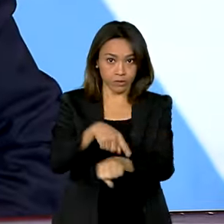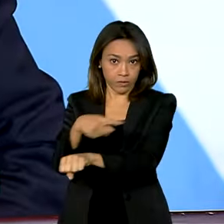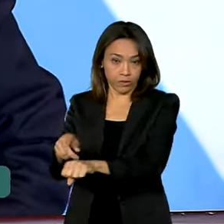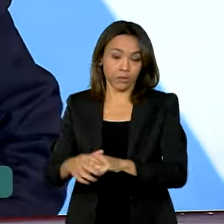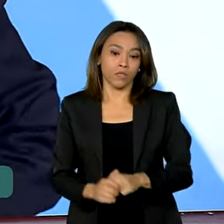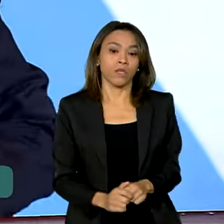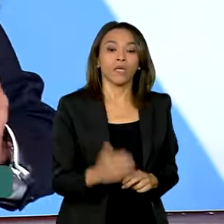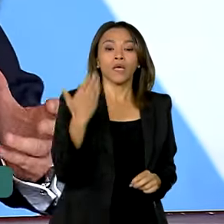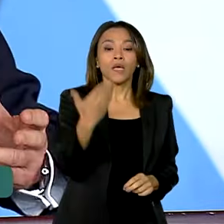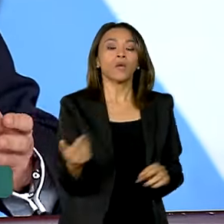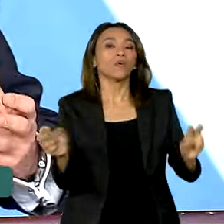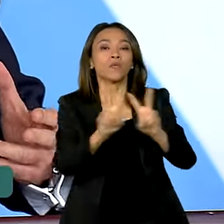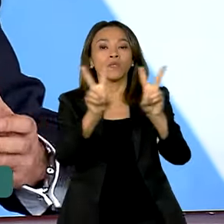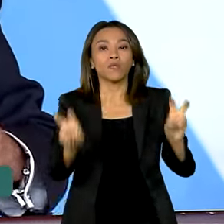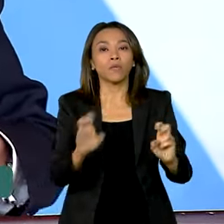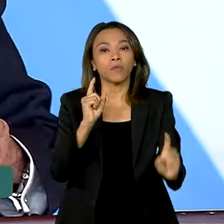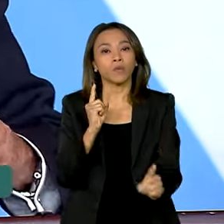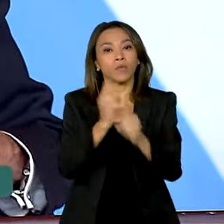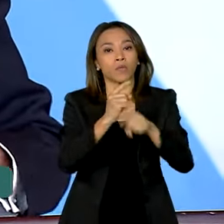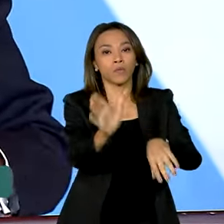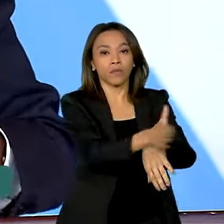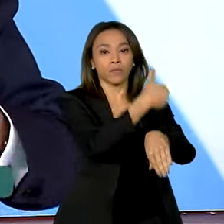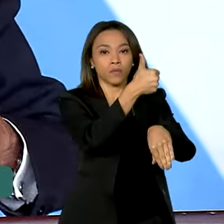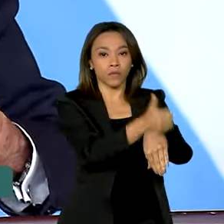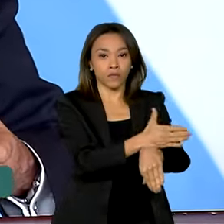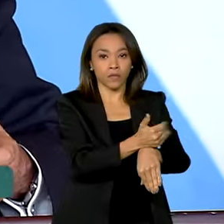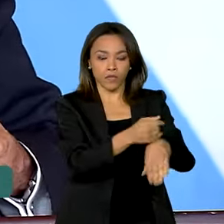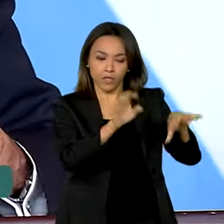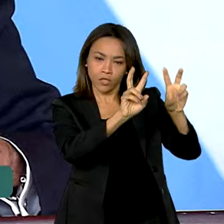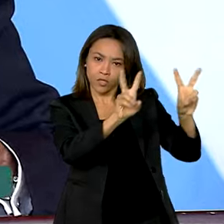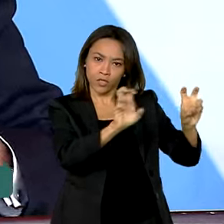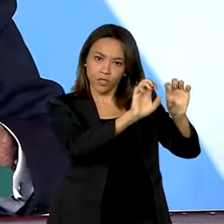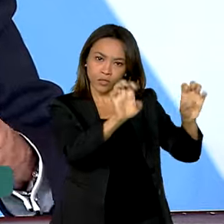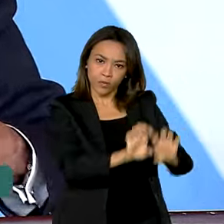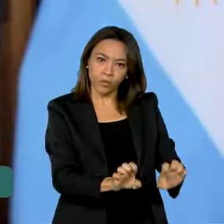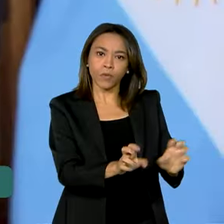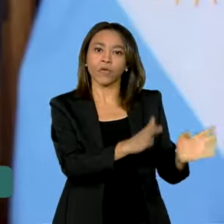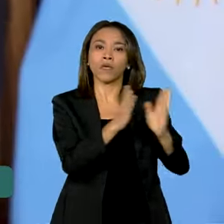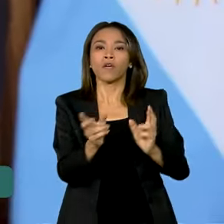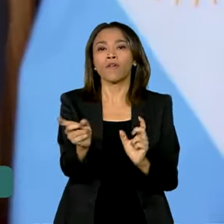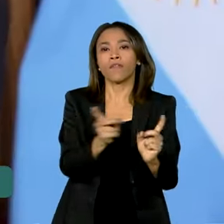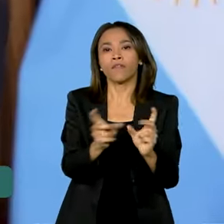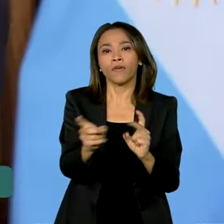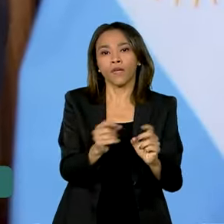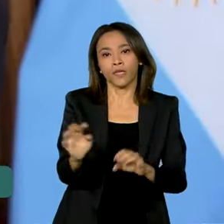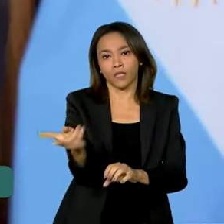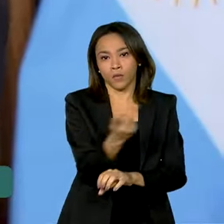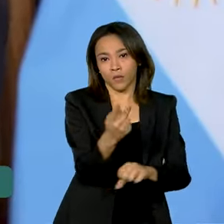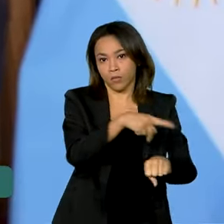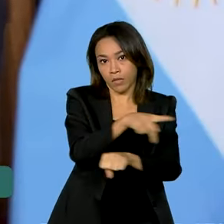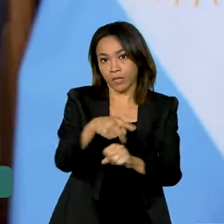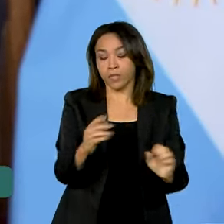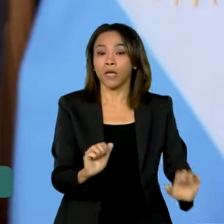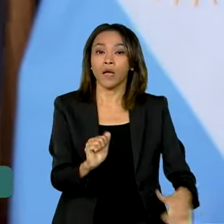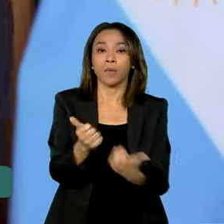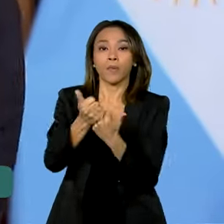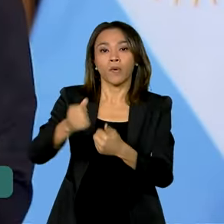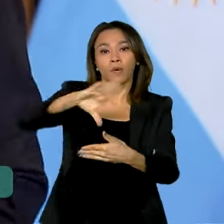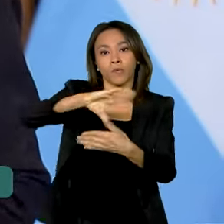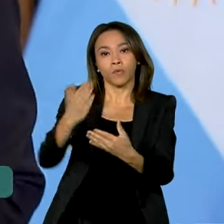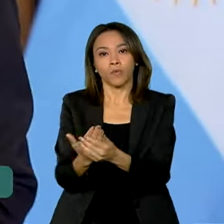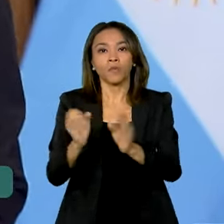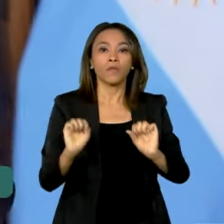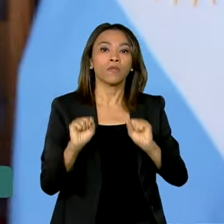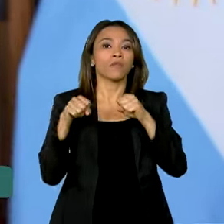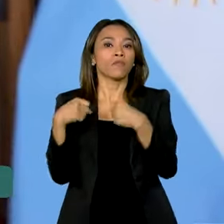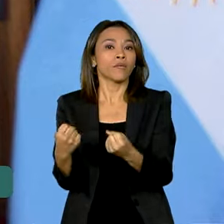pauta do encontro no Itamaraty teve temas como infraestrutura, comércio bilateral, fortalecimento do Mercosul, defesa